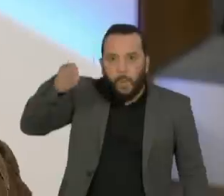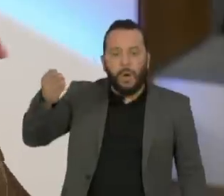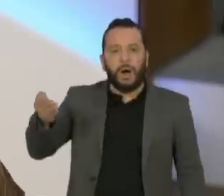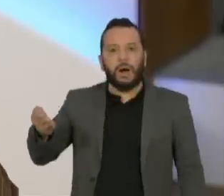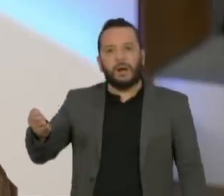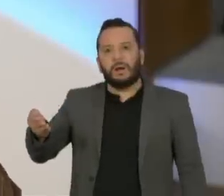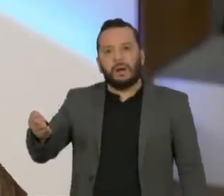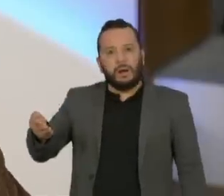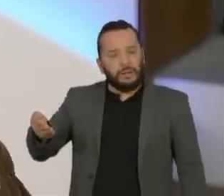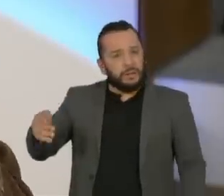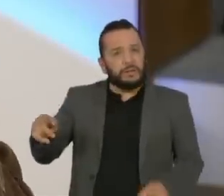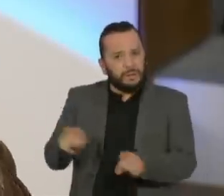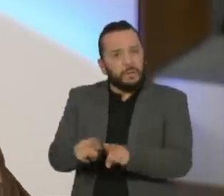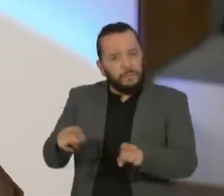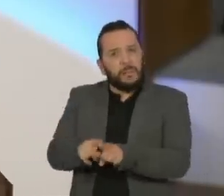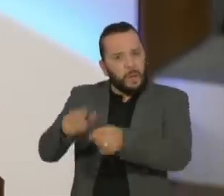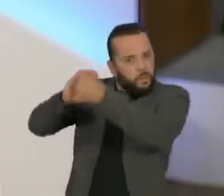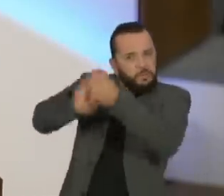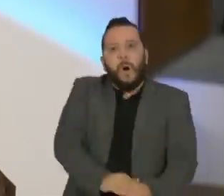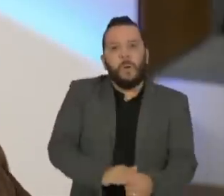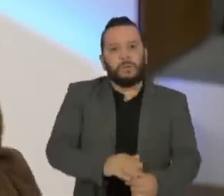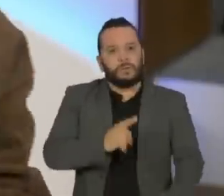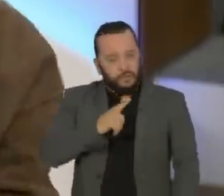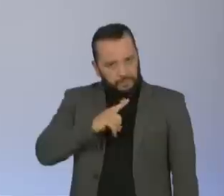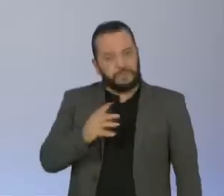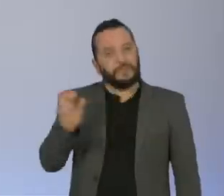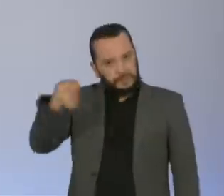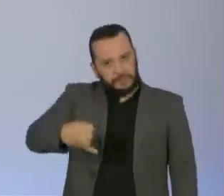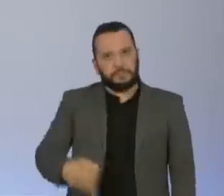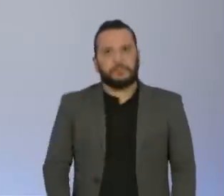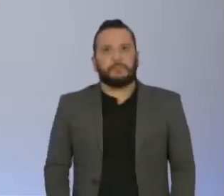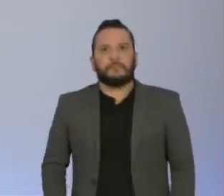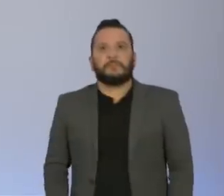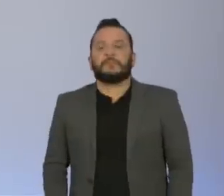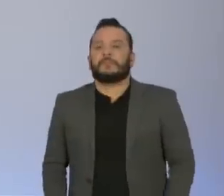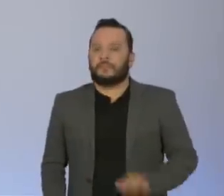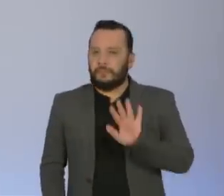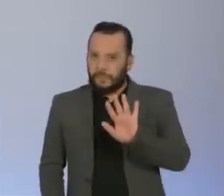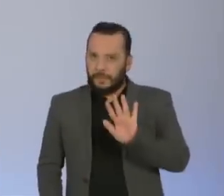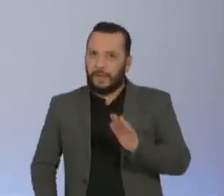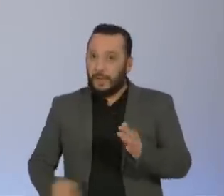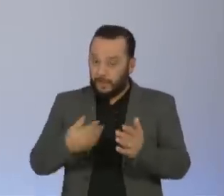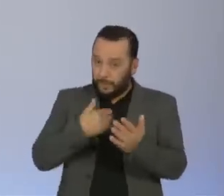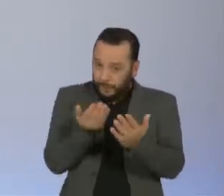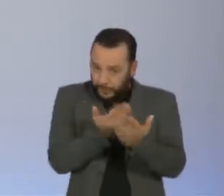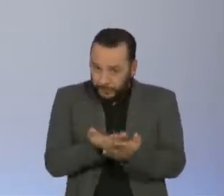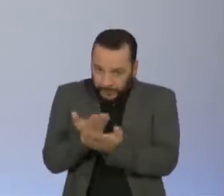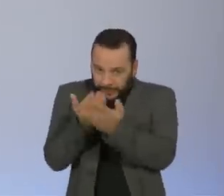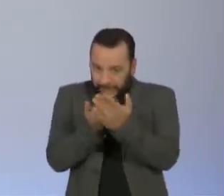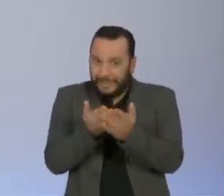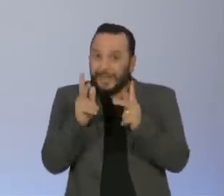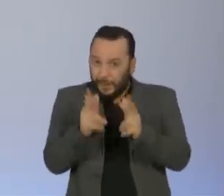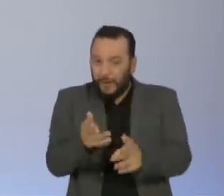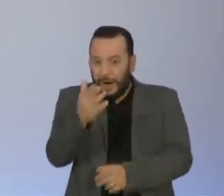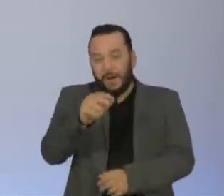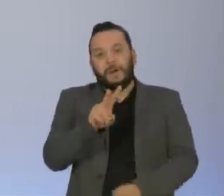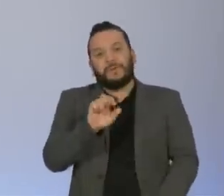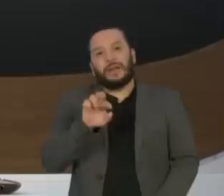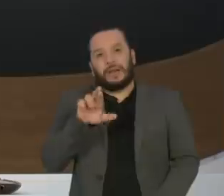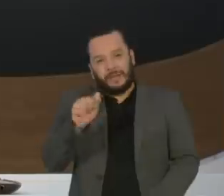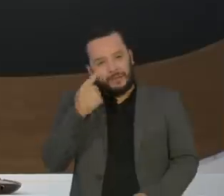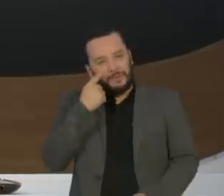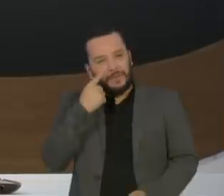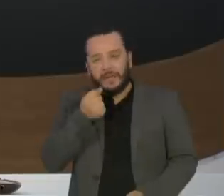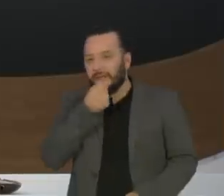absolutamente repressora. Rosana? Eu fiz a lição de casa também, só igual a Vera, assisti sua entrevista com o